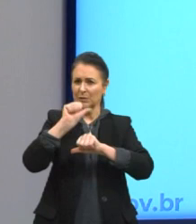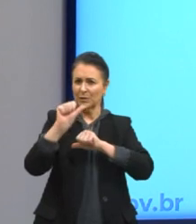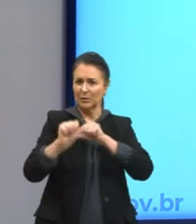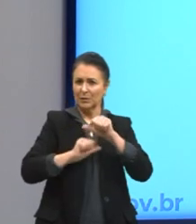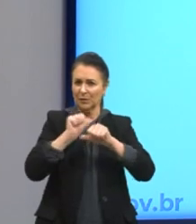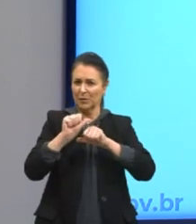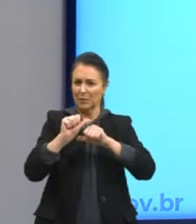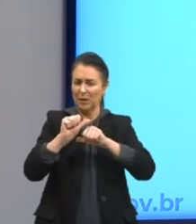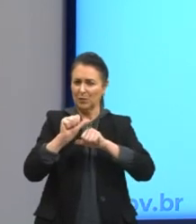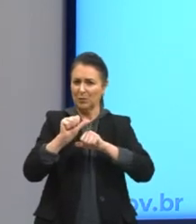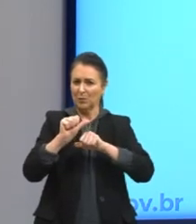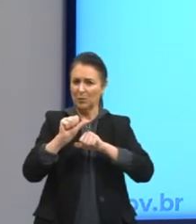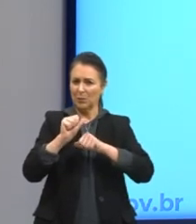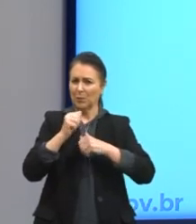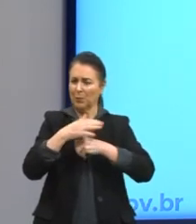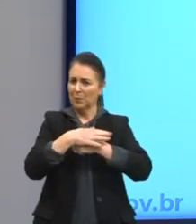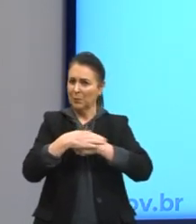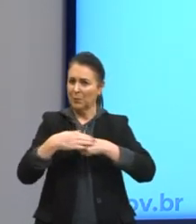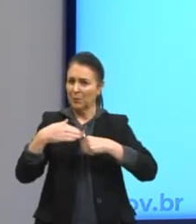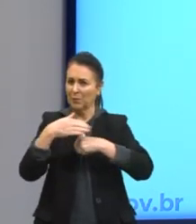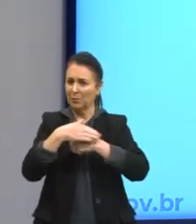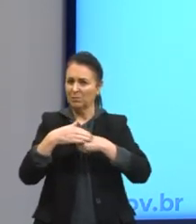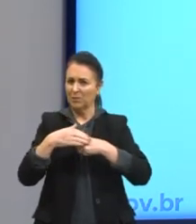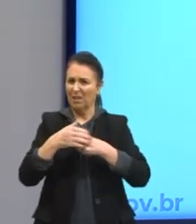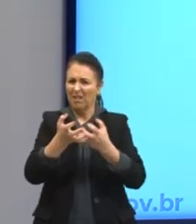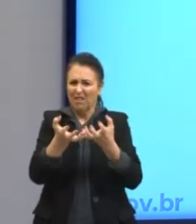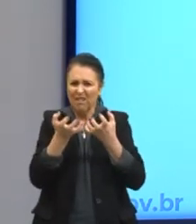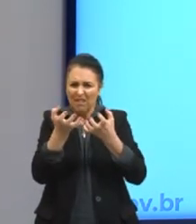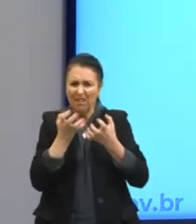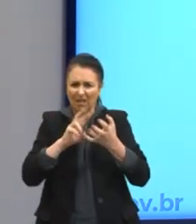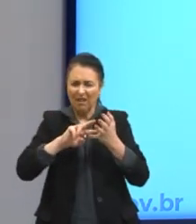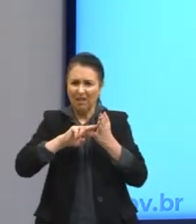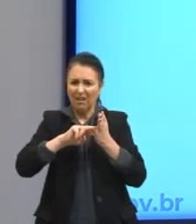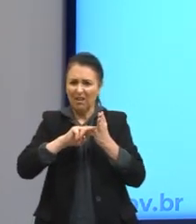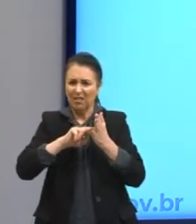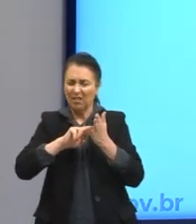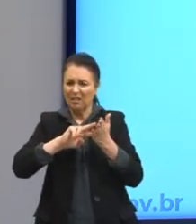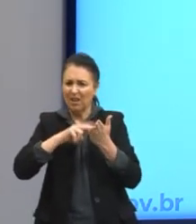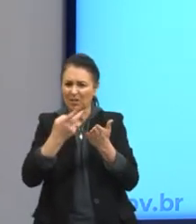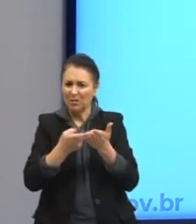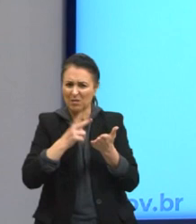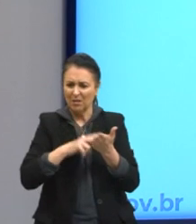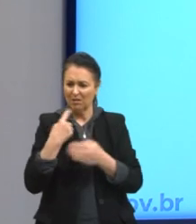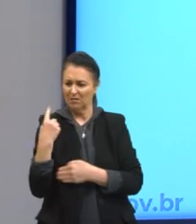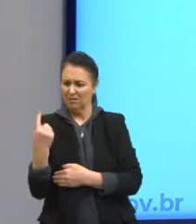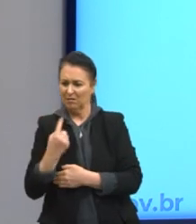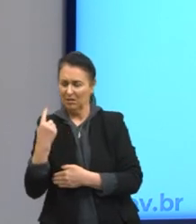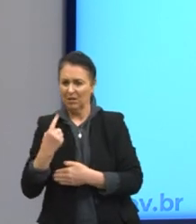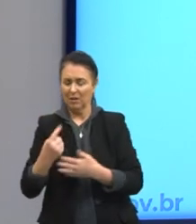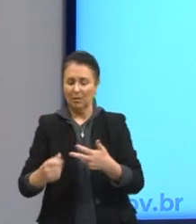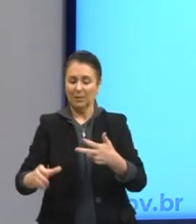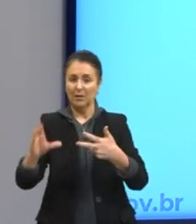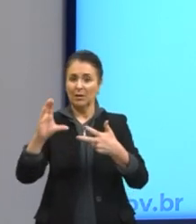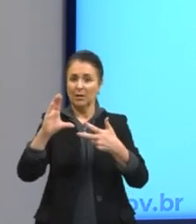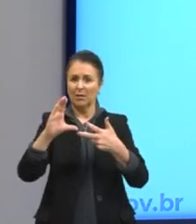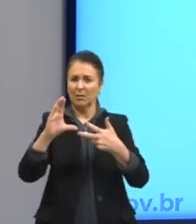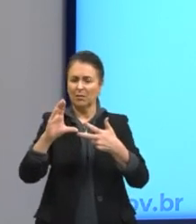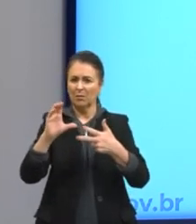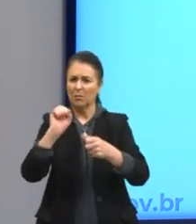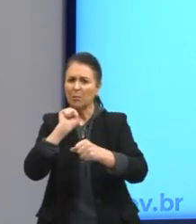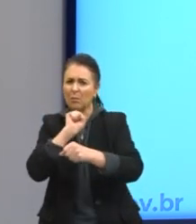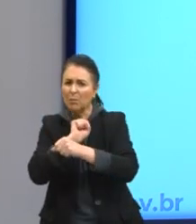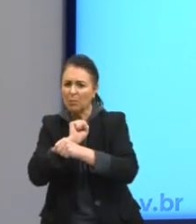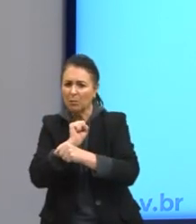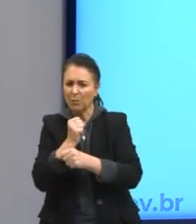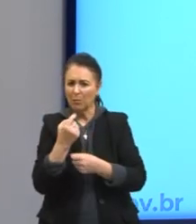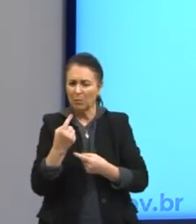Letra B, obstinação traduzida em isolamento. Letra C, inércia provocada